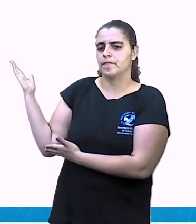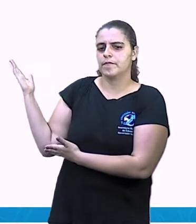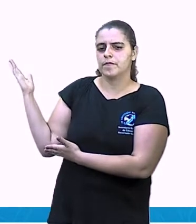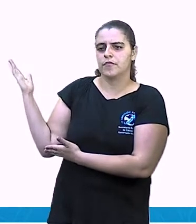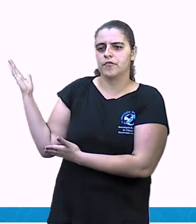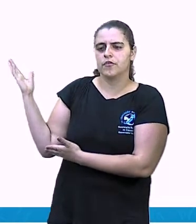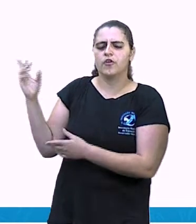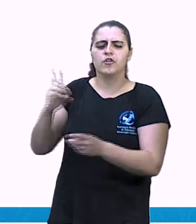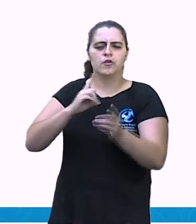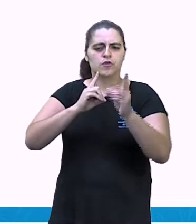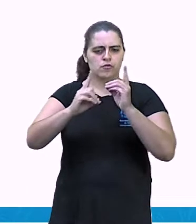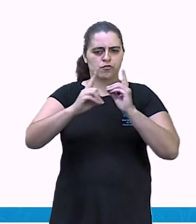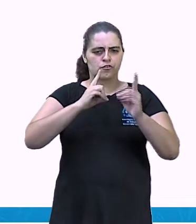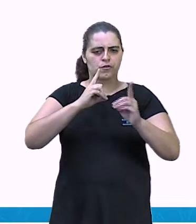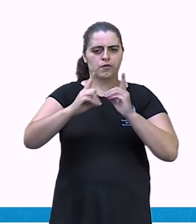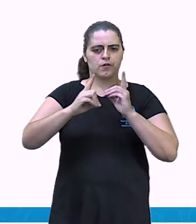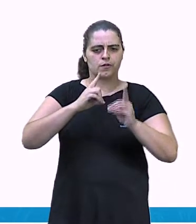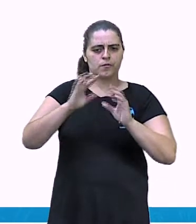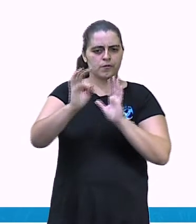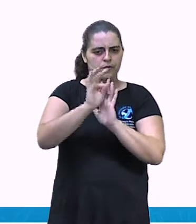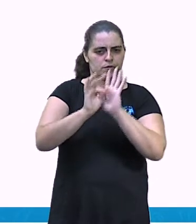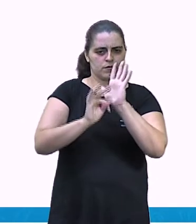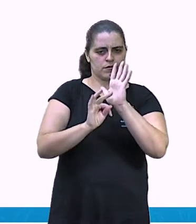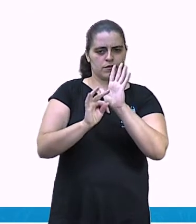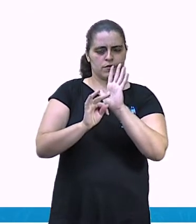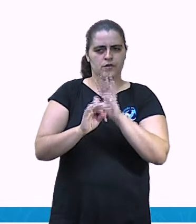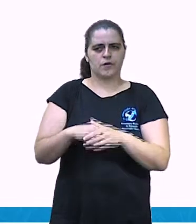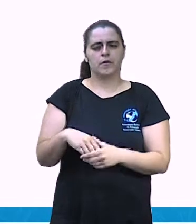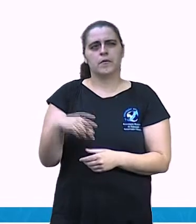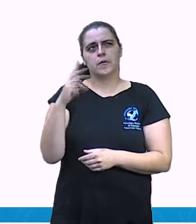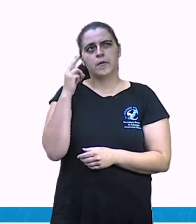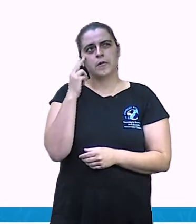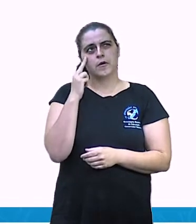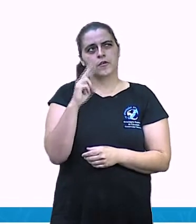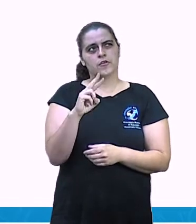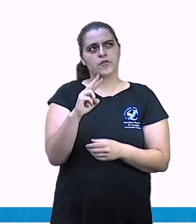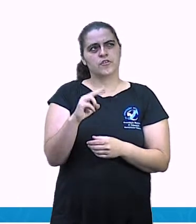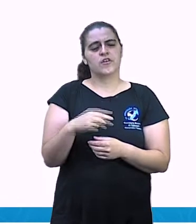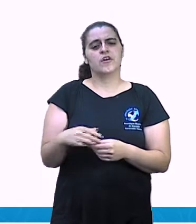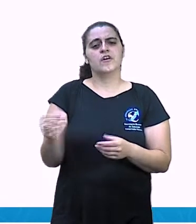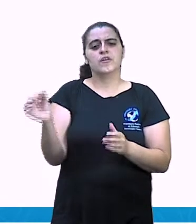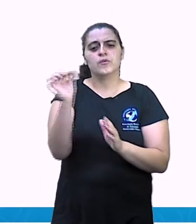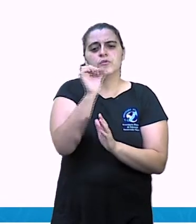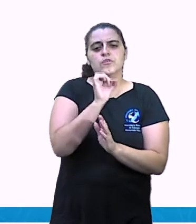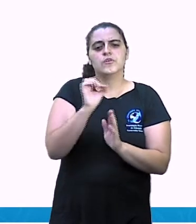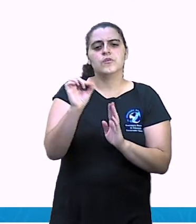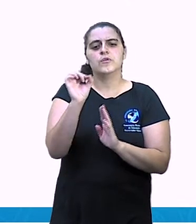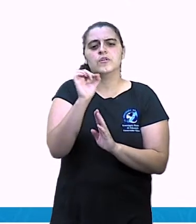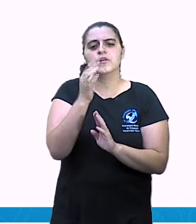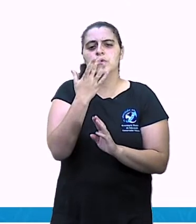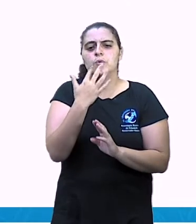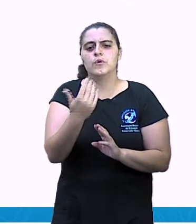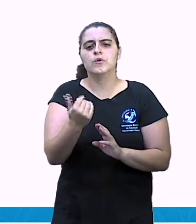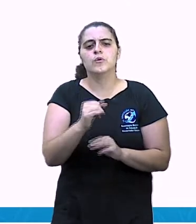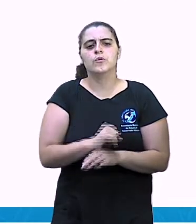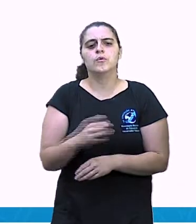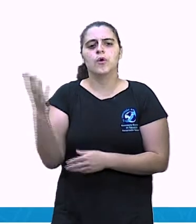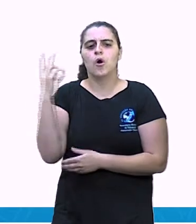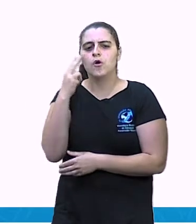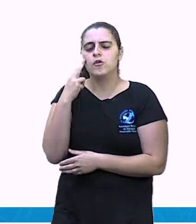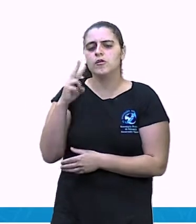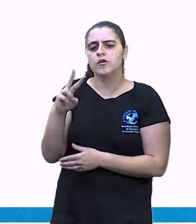um diálogo. Mas será que eu pintei todo o texto? Observe.